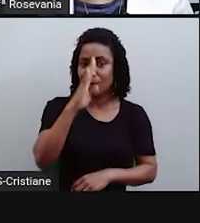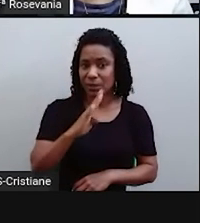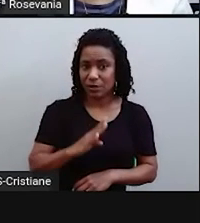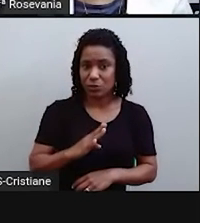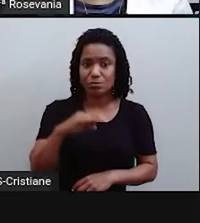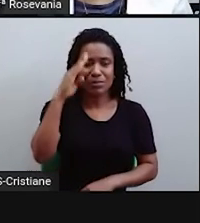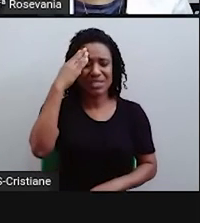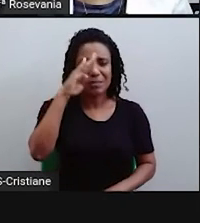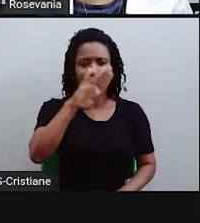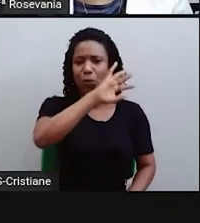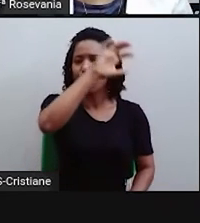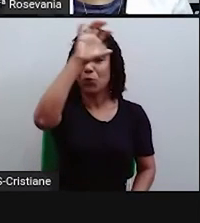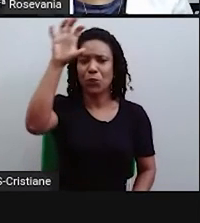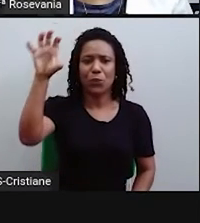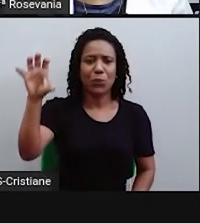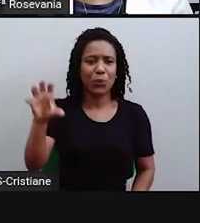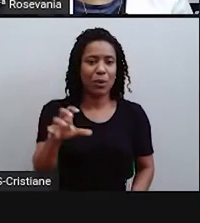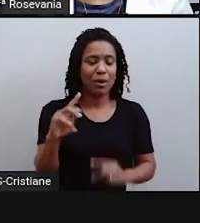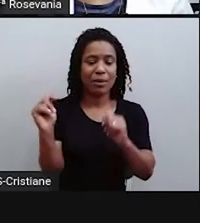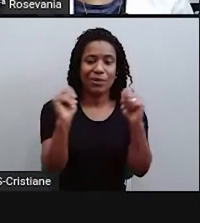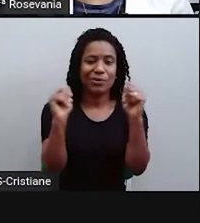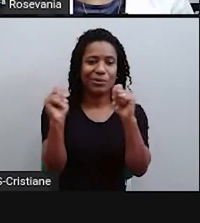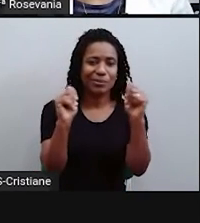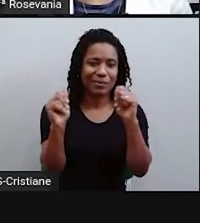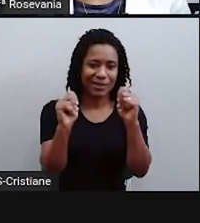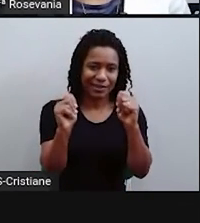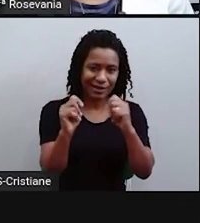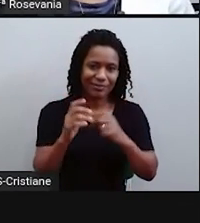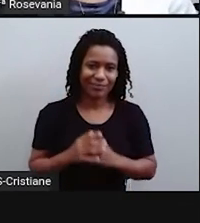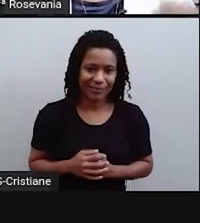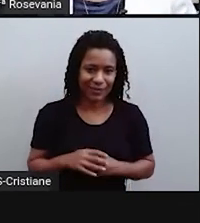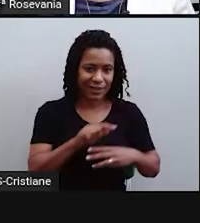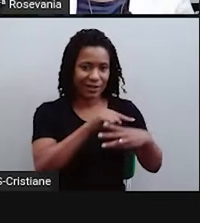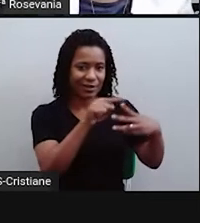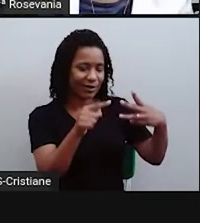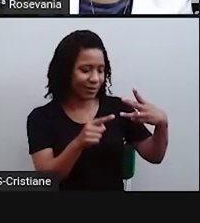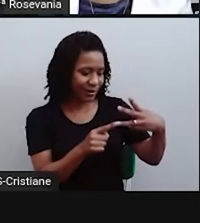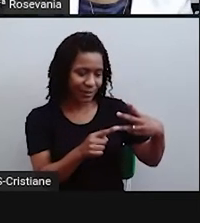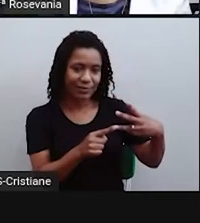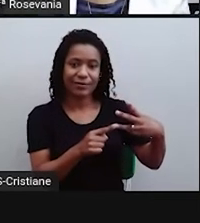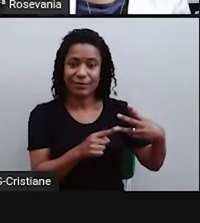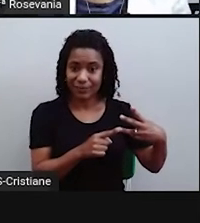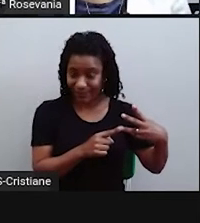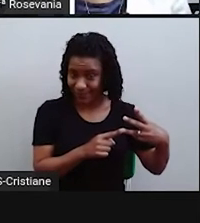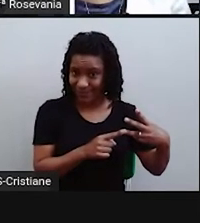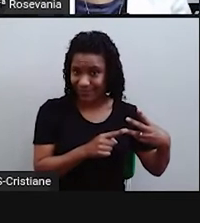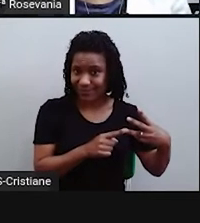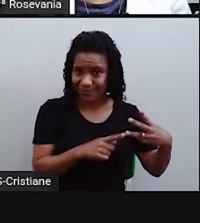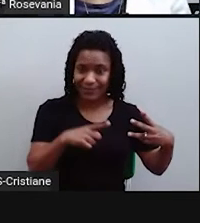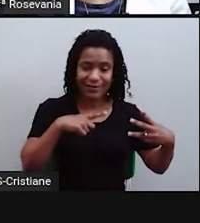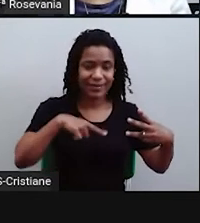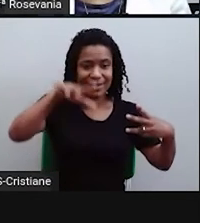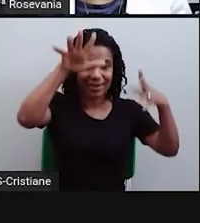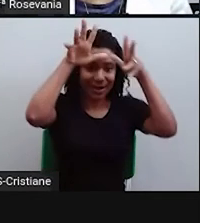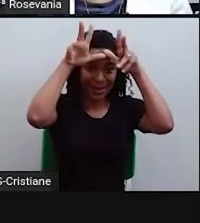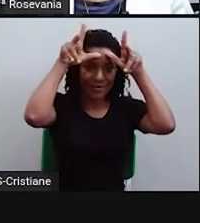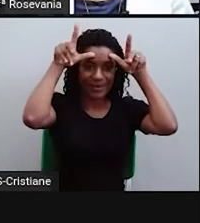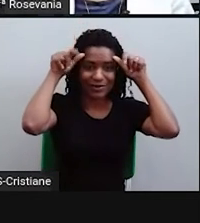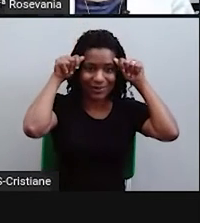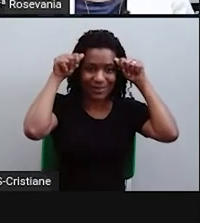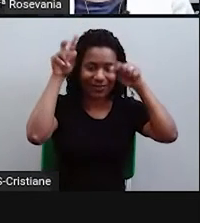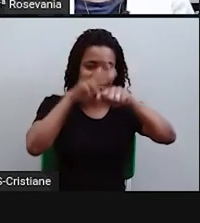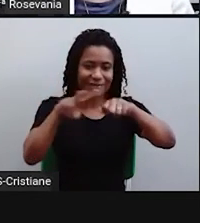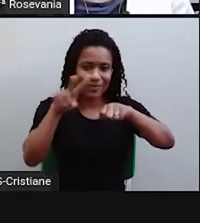Esses complexos, ele divide o Brasil em três grandes complexos. A Amazônia, que é esse verde aqui todinho,